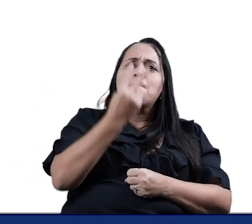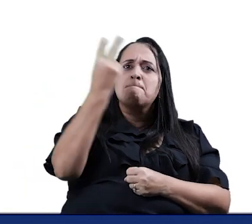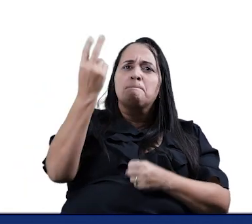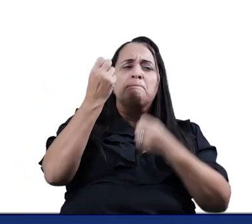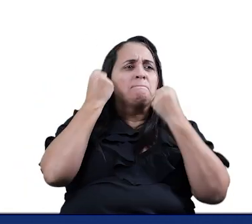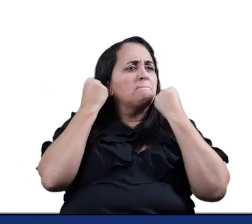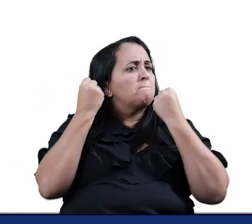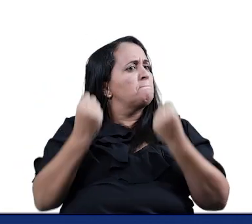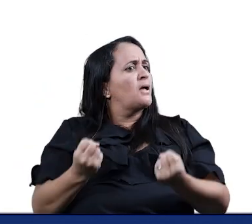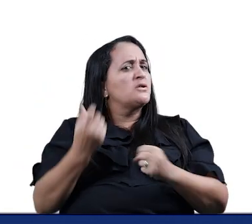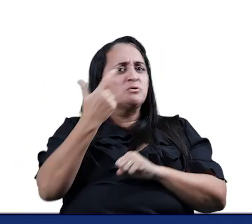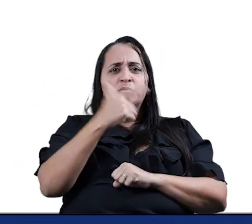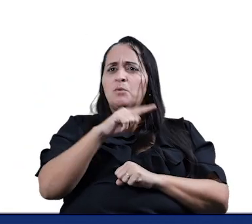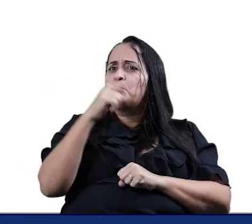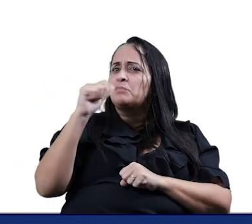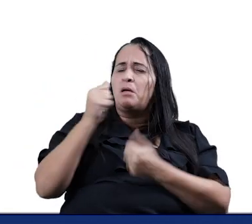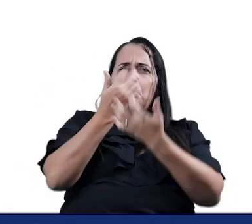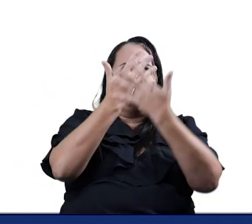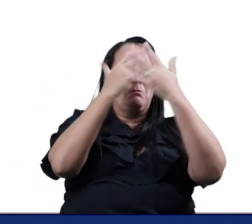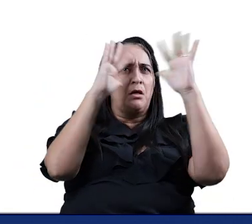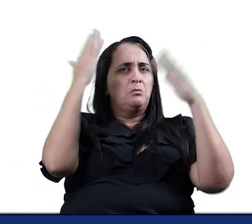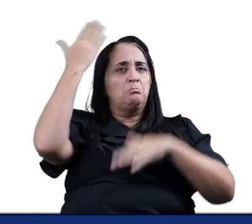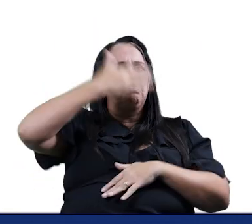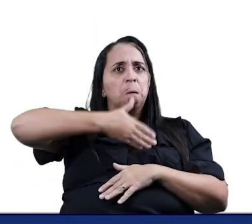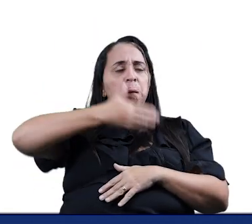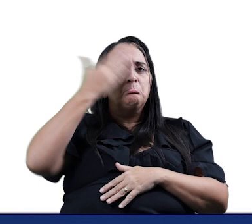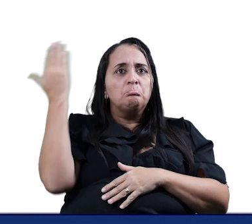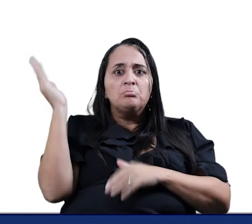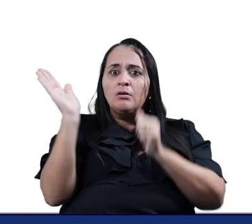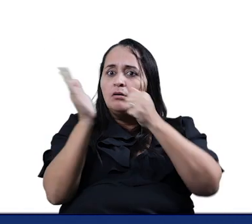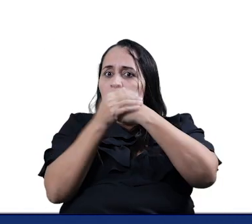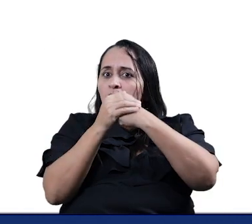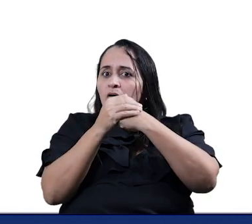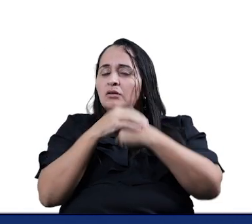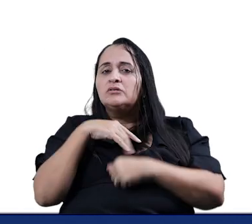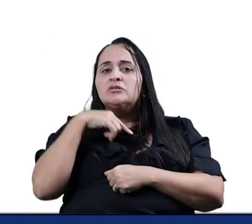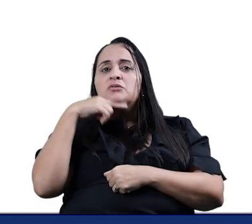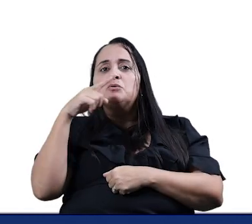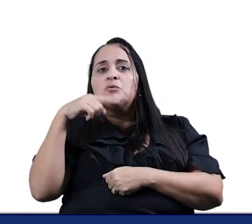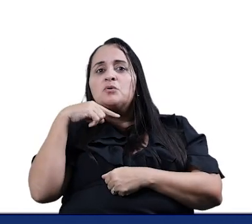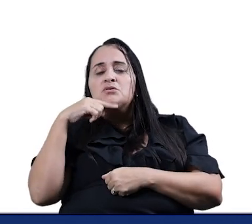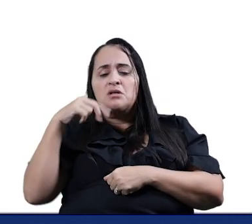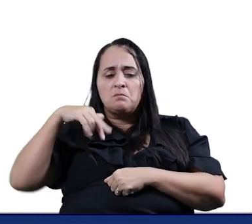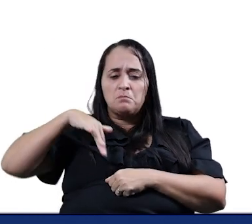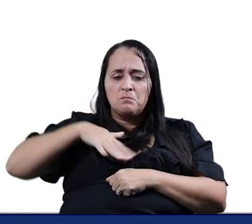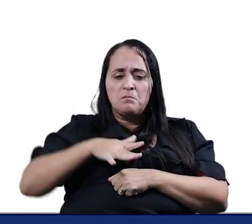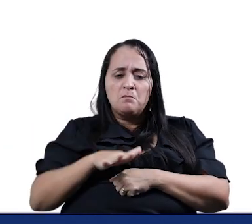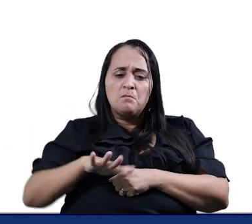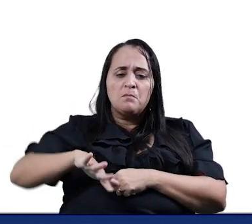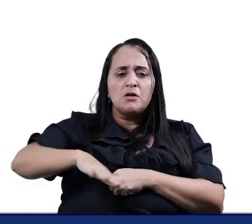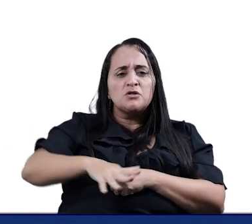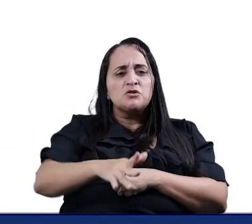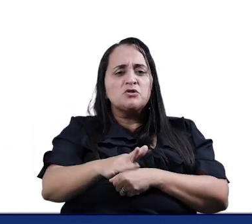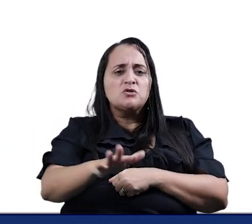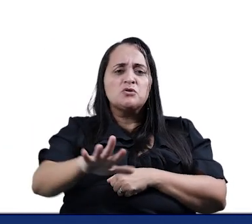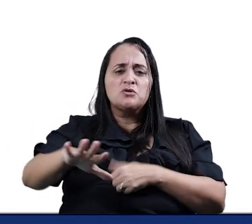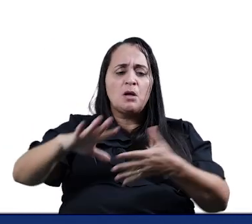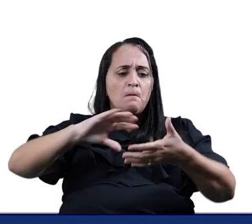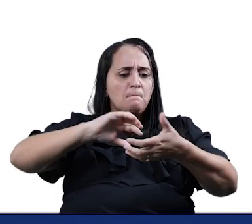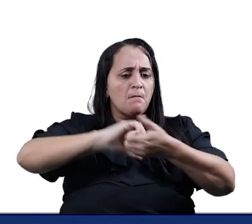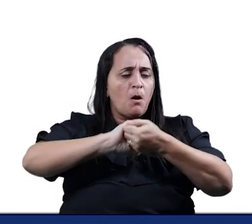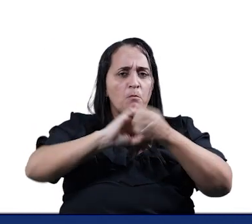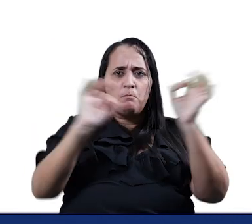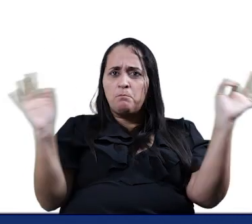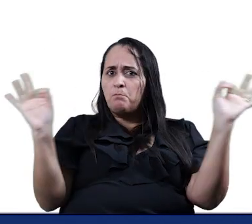valor Não tem brilho Mas se vê Não consegue se esconder Caminhando pelo chão Anda sem lhe dar